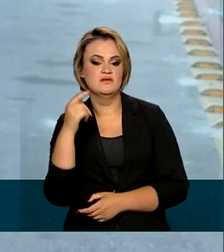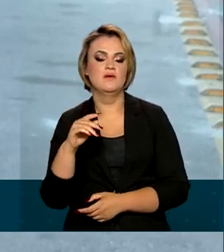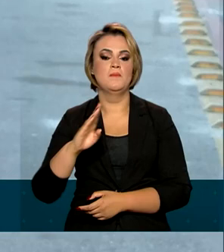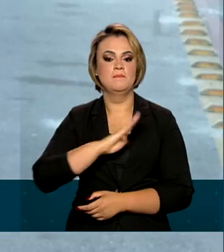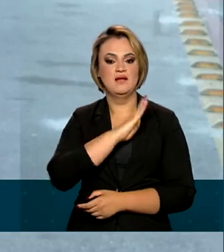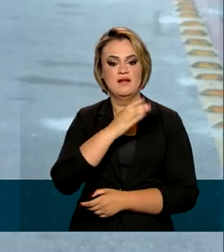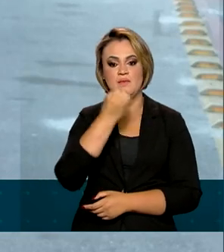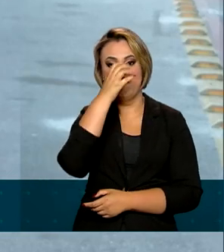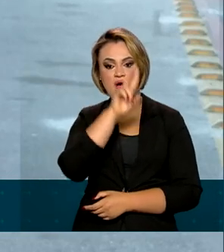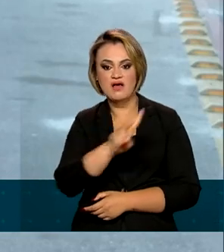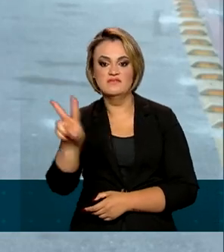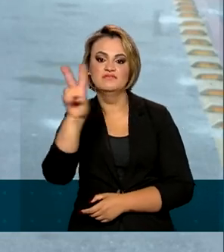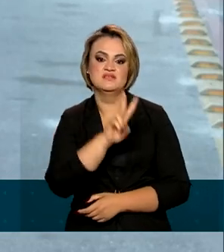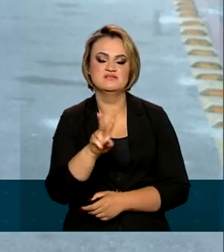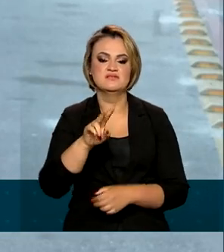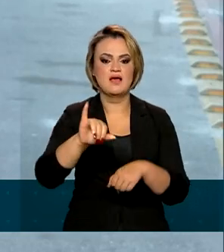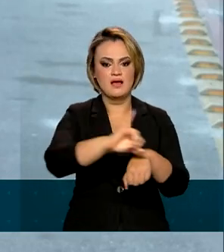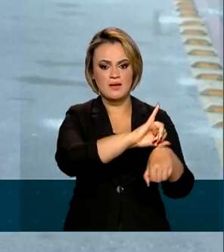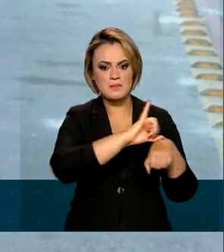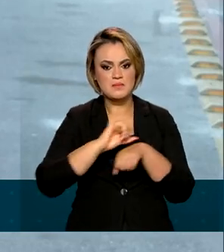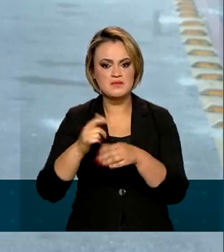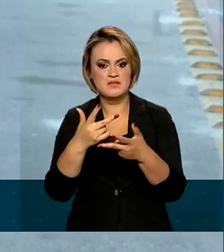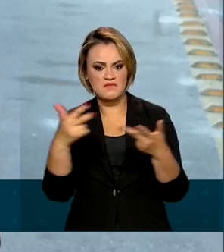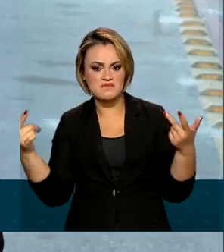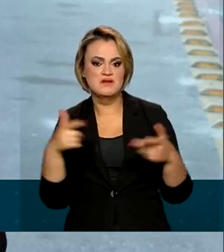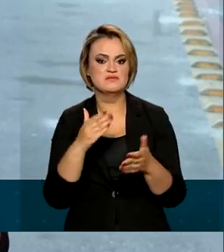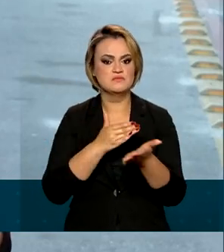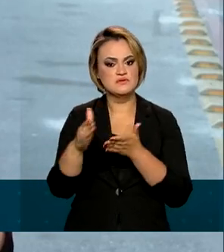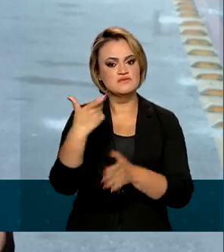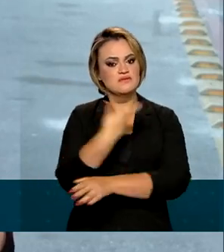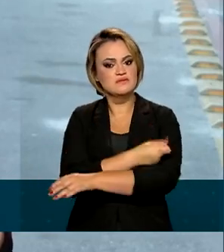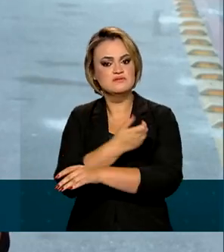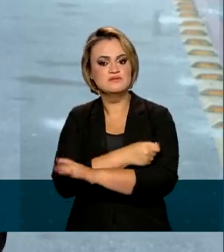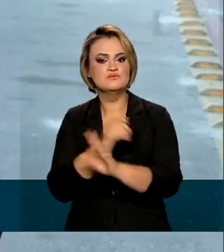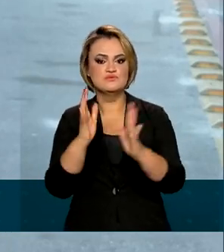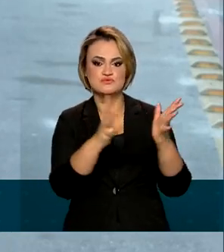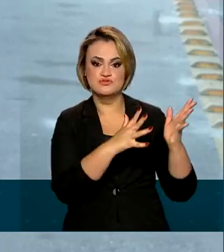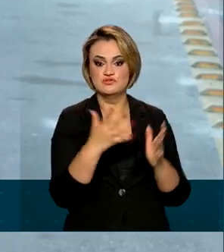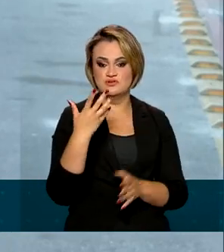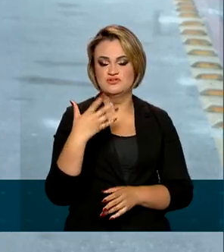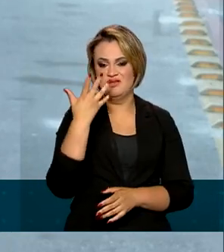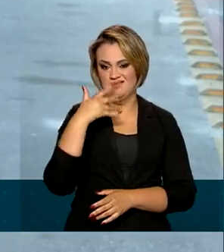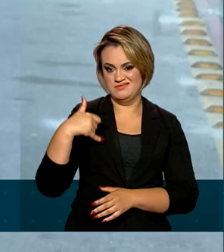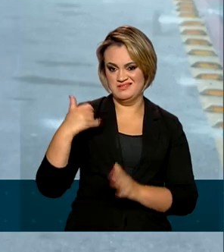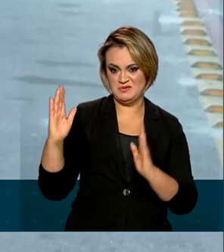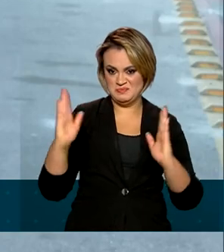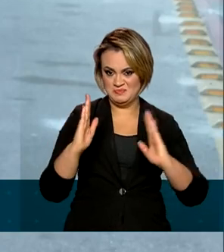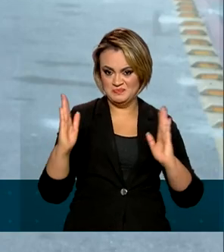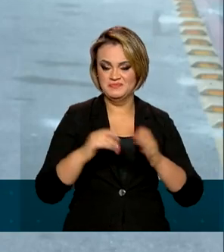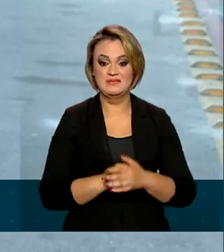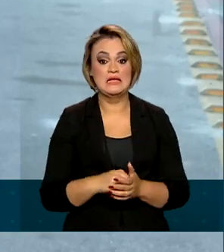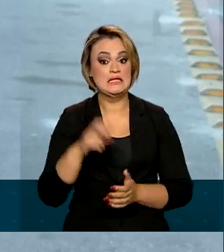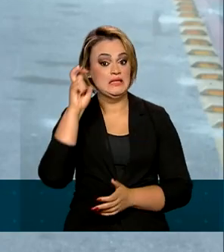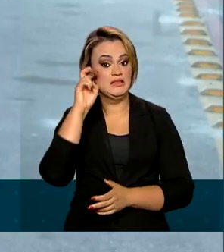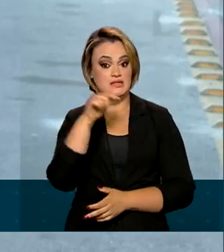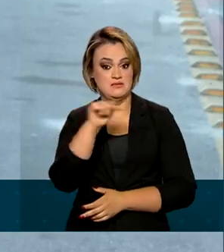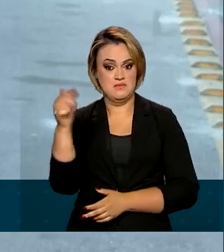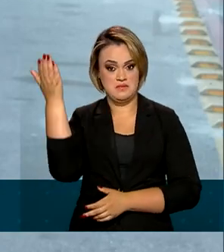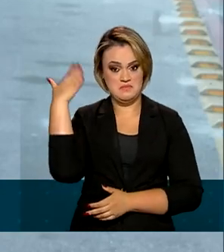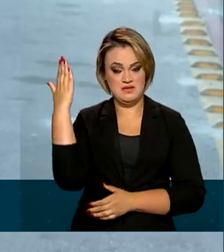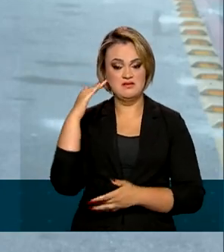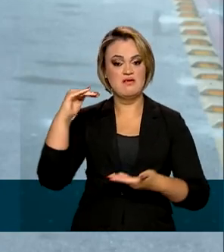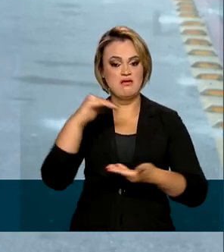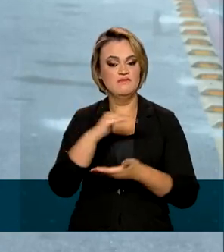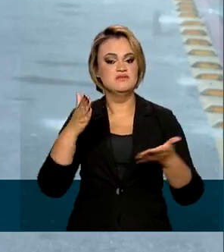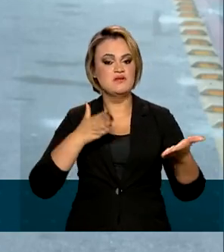e Boa Vista são outras capitais que também já começaram a vacinar crianças nessa faixa etária. Na quinta-feira da semana passada, a